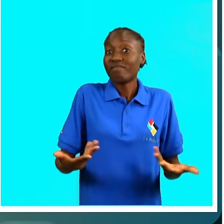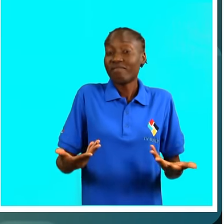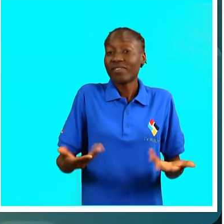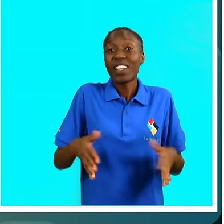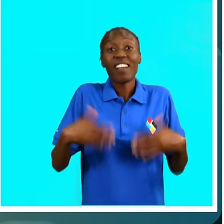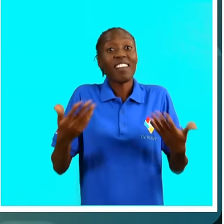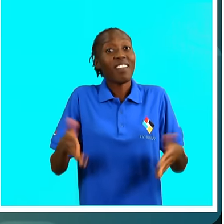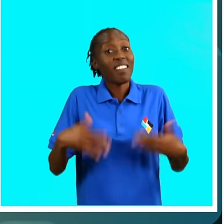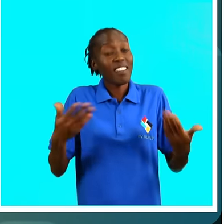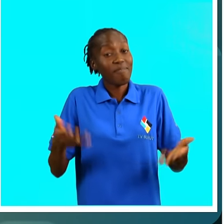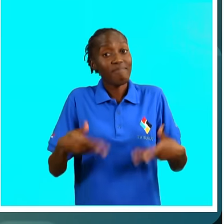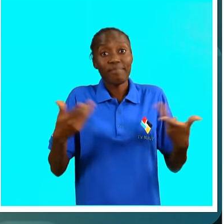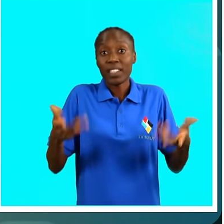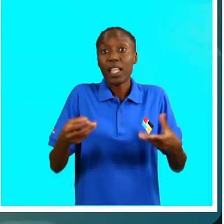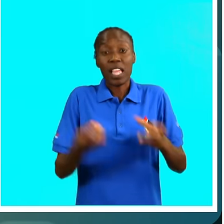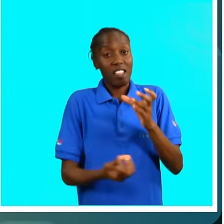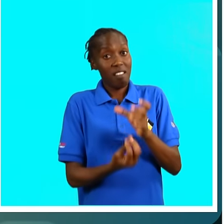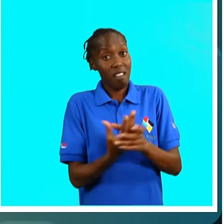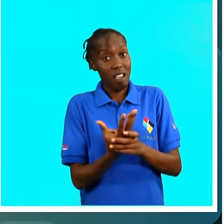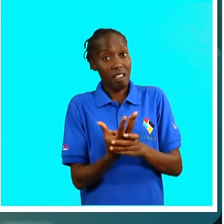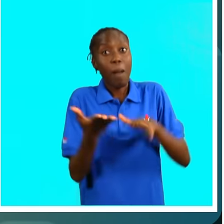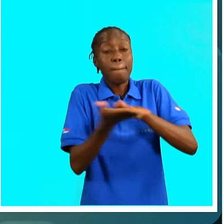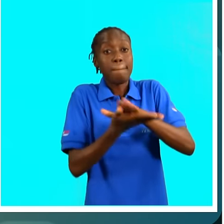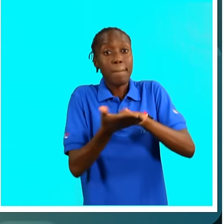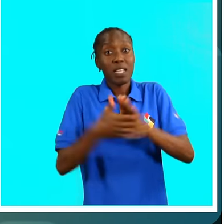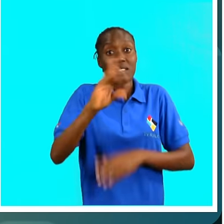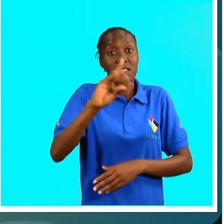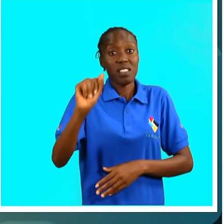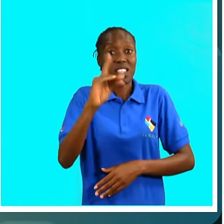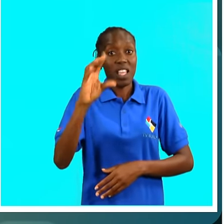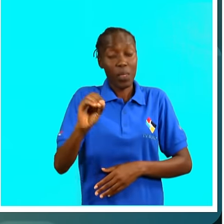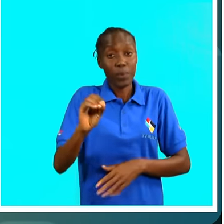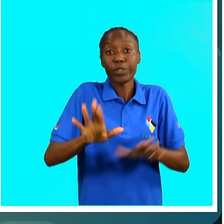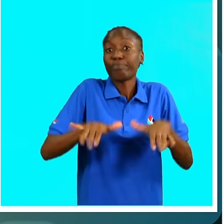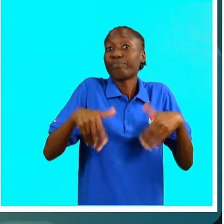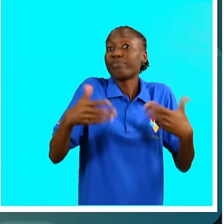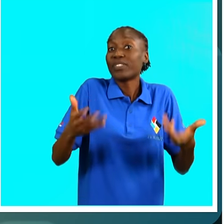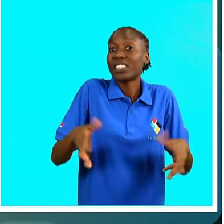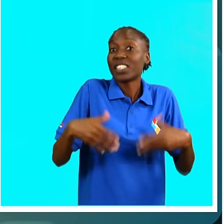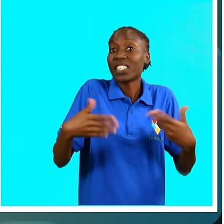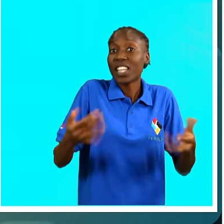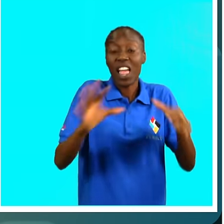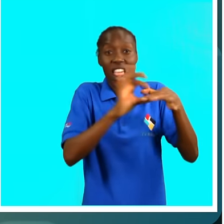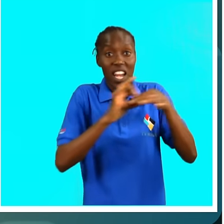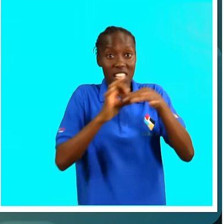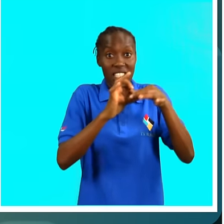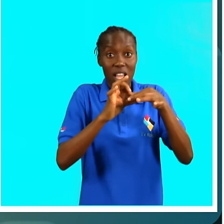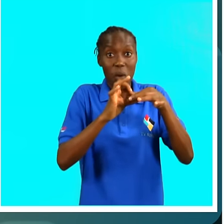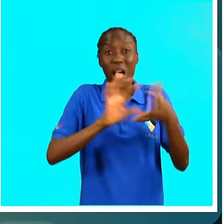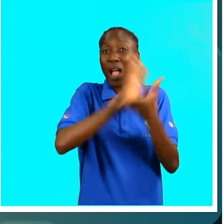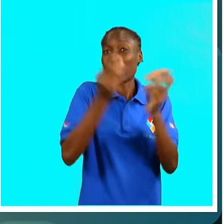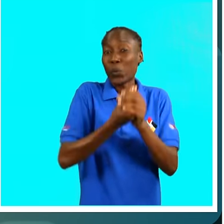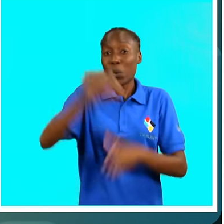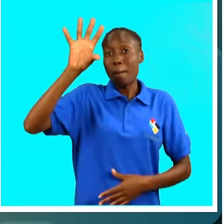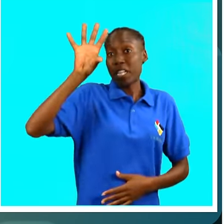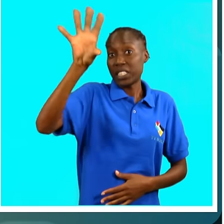criar uma base de dados em relação a todo o